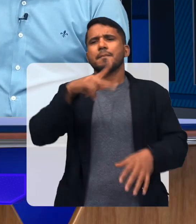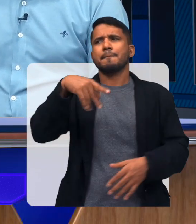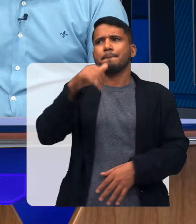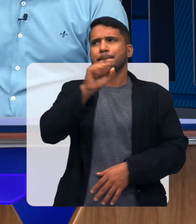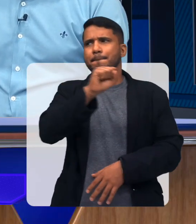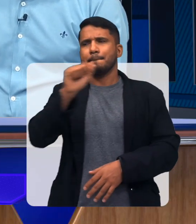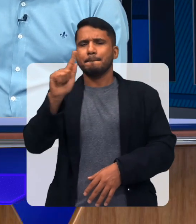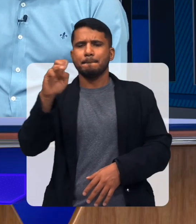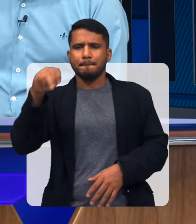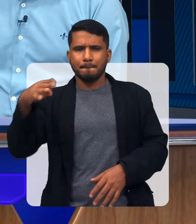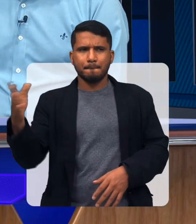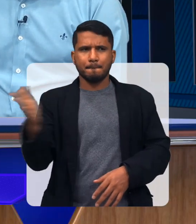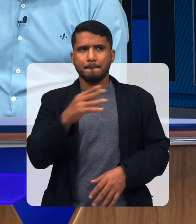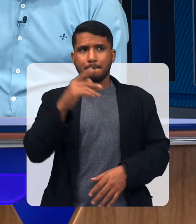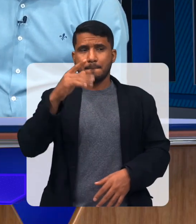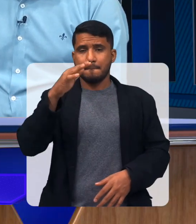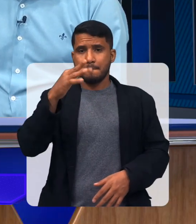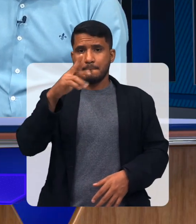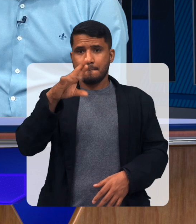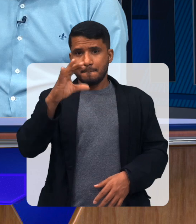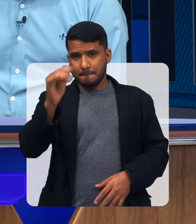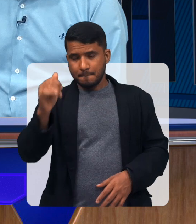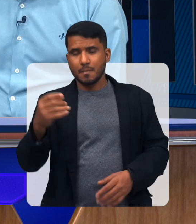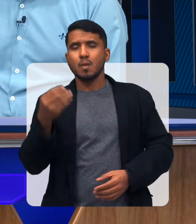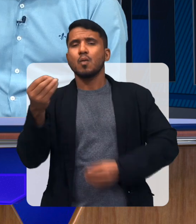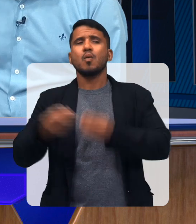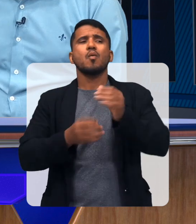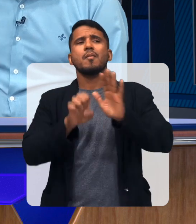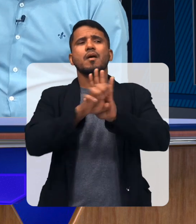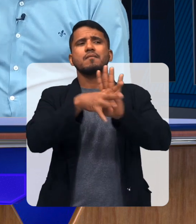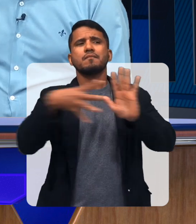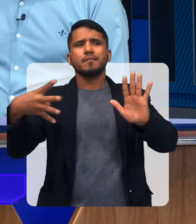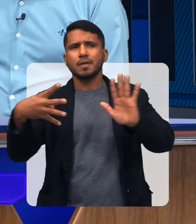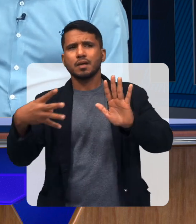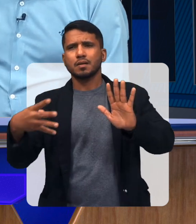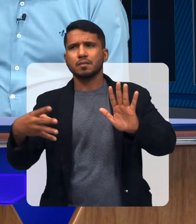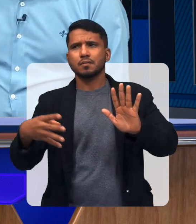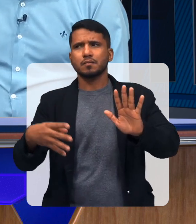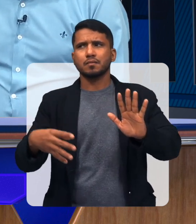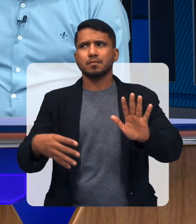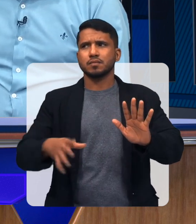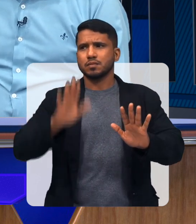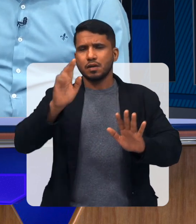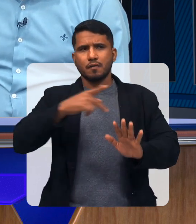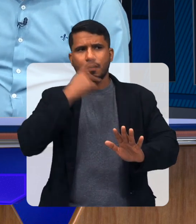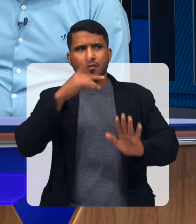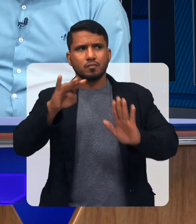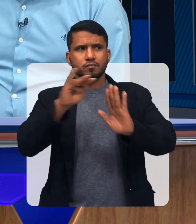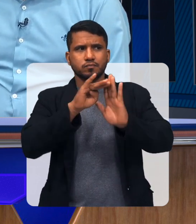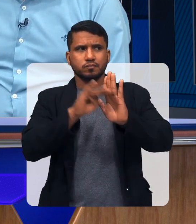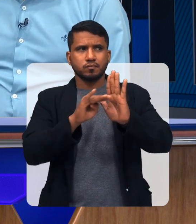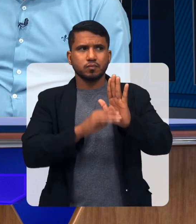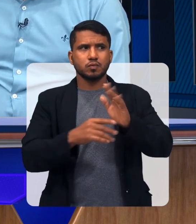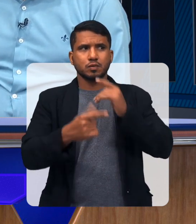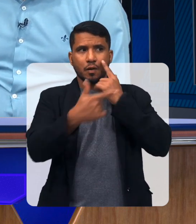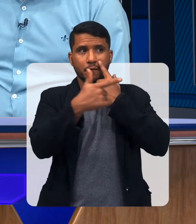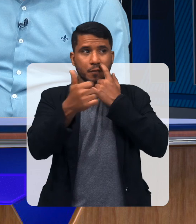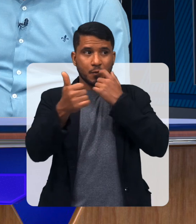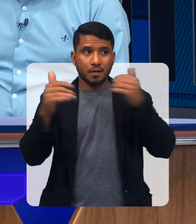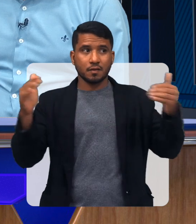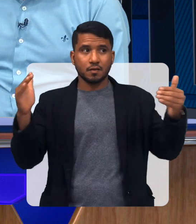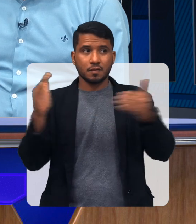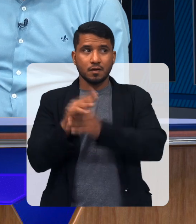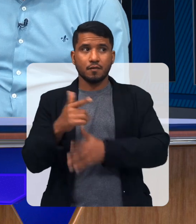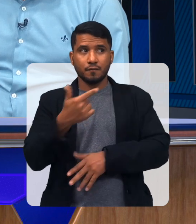trabalhar É de onde? Ela é de Passagem Franca Passagem Franca Isso E como é que está O evento Por exemplo Você já falou Da